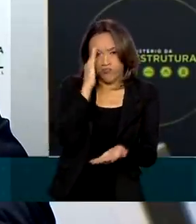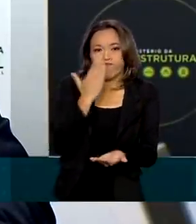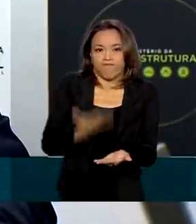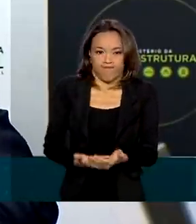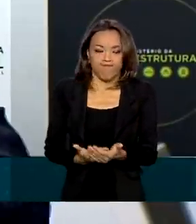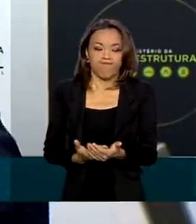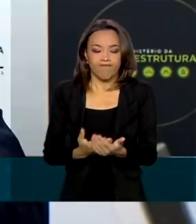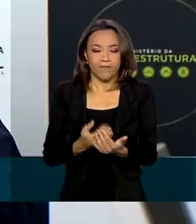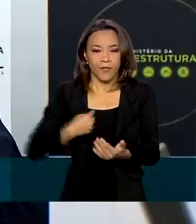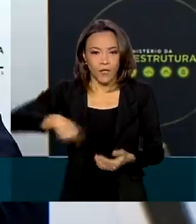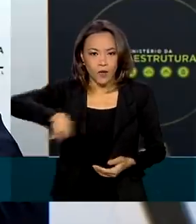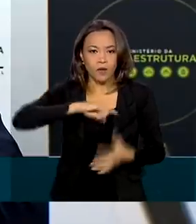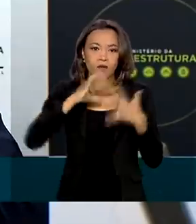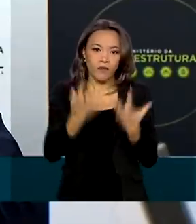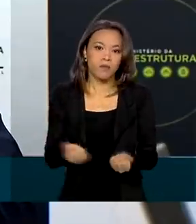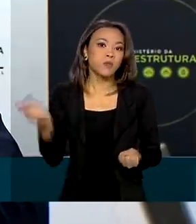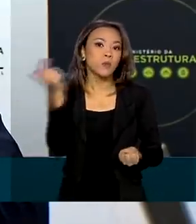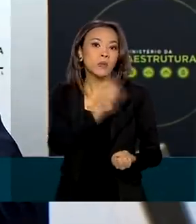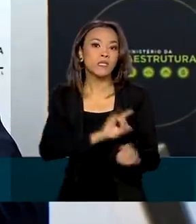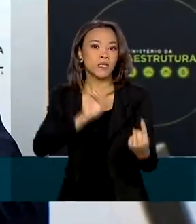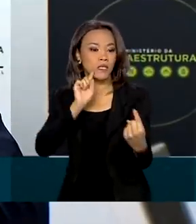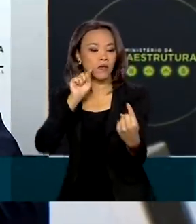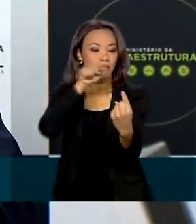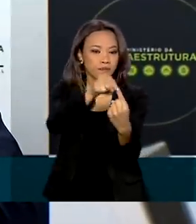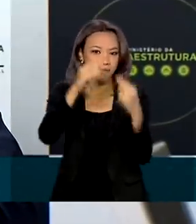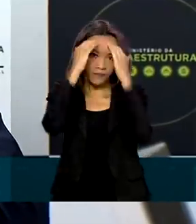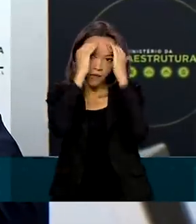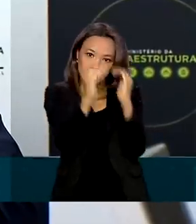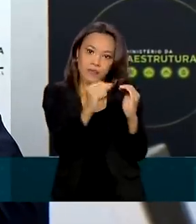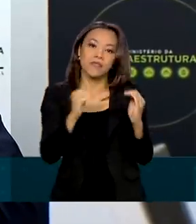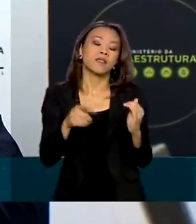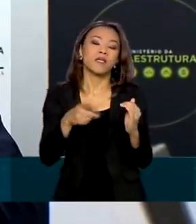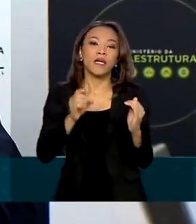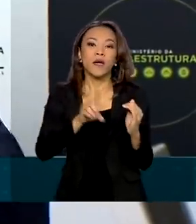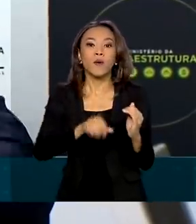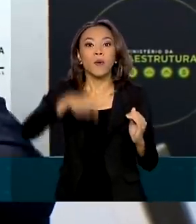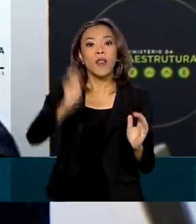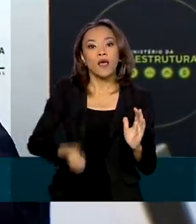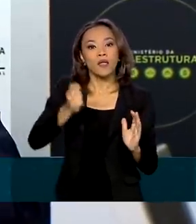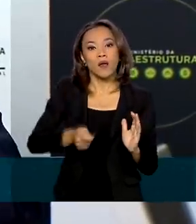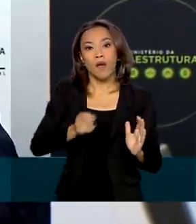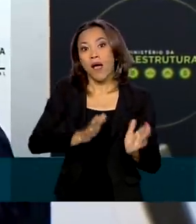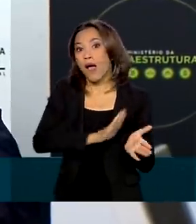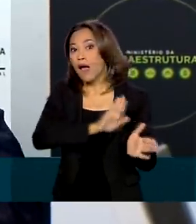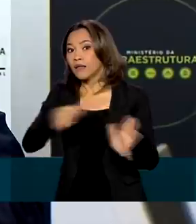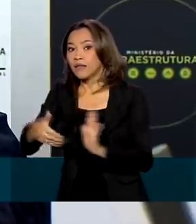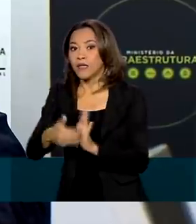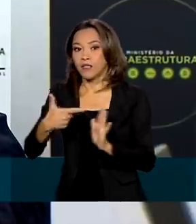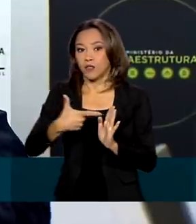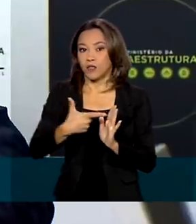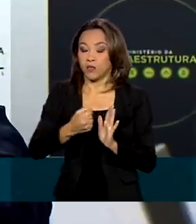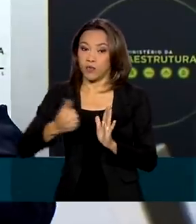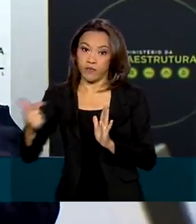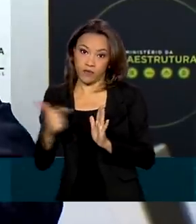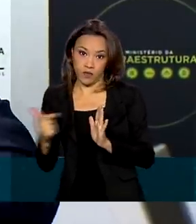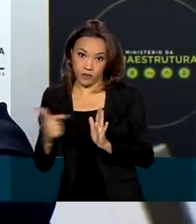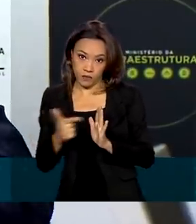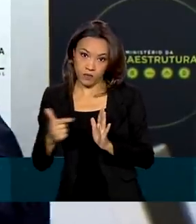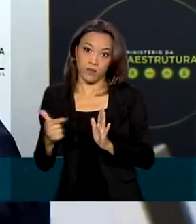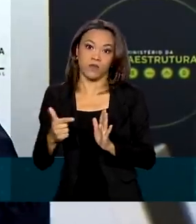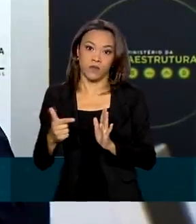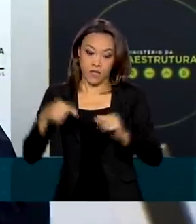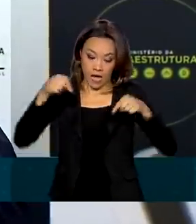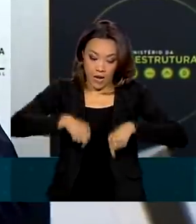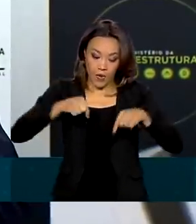a gente vai conseguir cumprir a meta de fazer os leilões que estão programados até 2022. A gente vai perceber isso no ano de 2021, que vai ser um ano